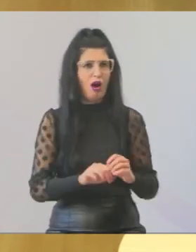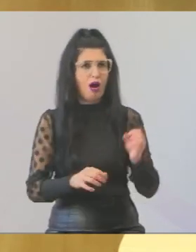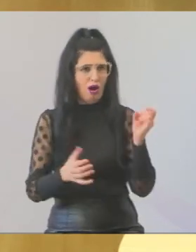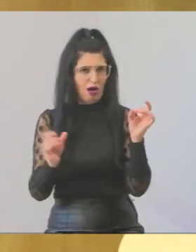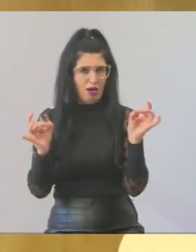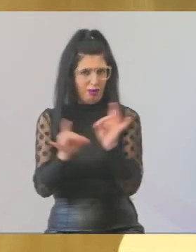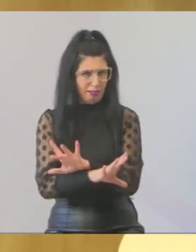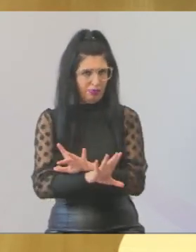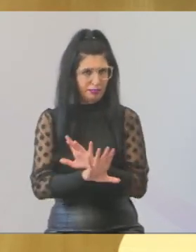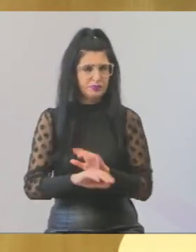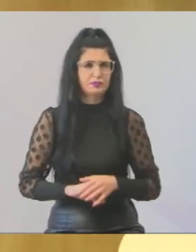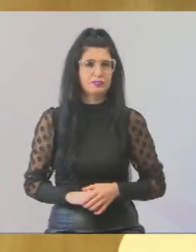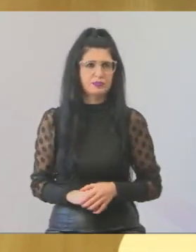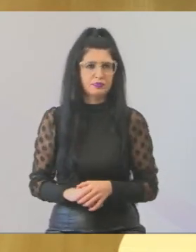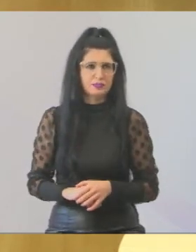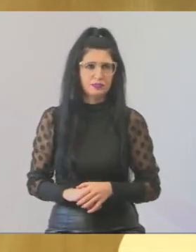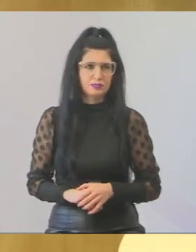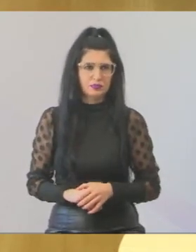tempinho do Derbal, aí você viu, né?